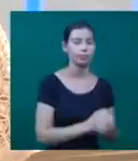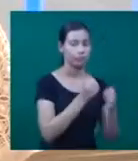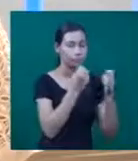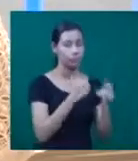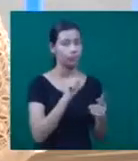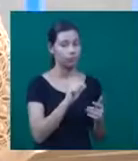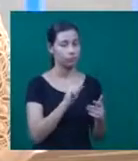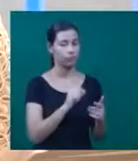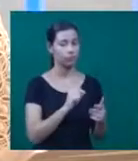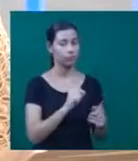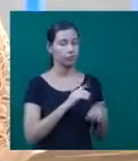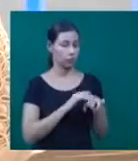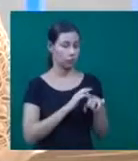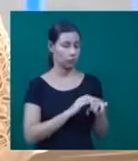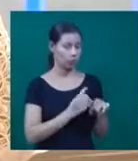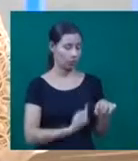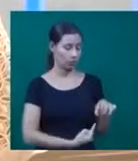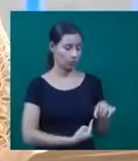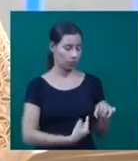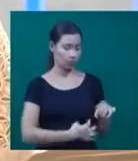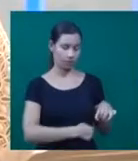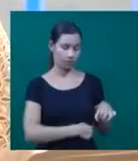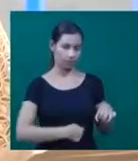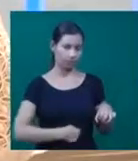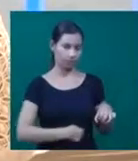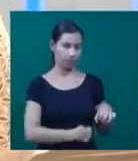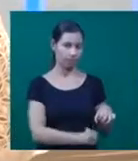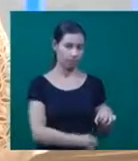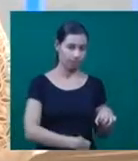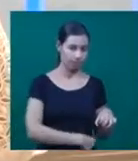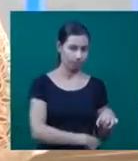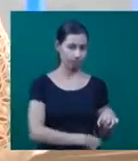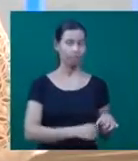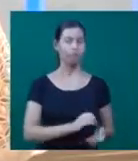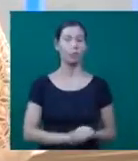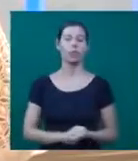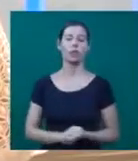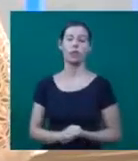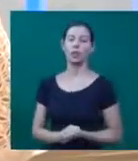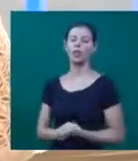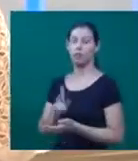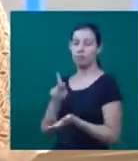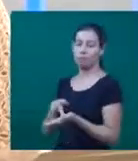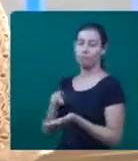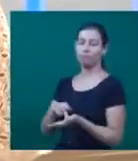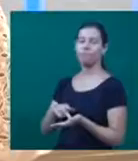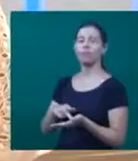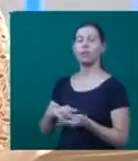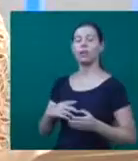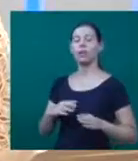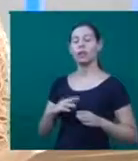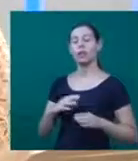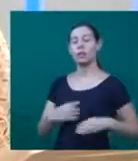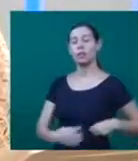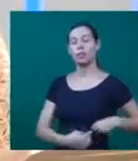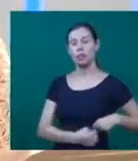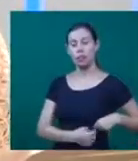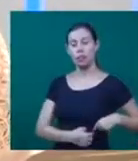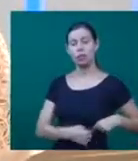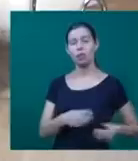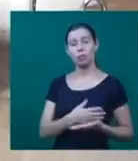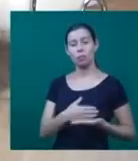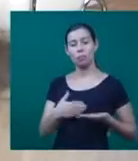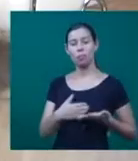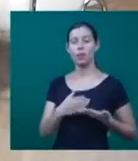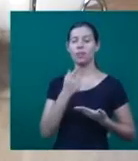É quando o tumor deixa de ficar só naquele órgão que ele nasceu, ele cai na corrente sanguínea na maioria das vezes, e se aloja em um outro órgão distante.